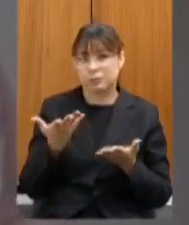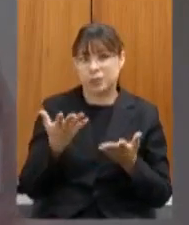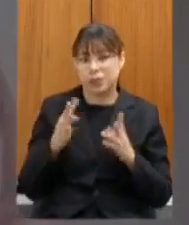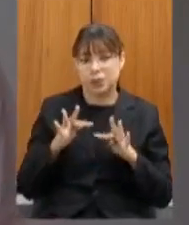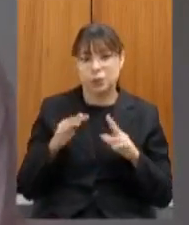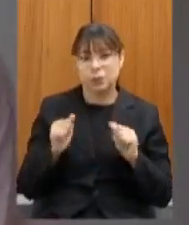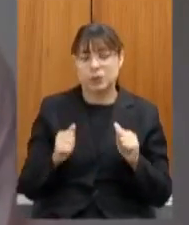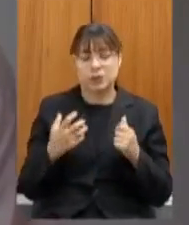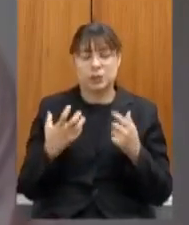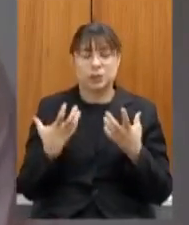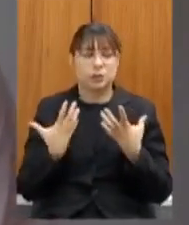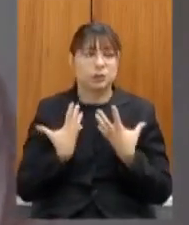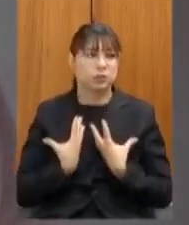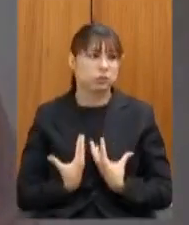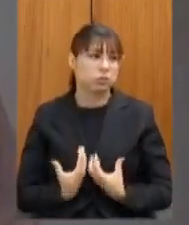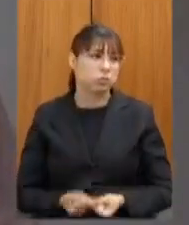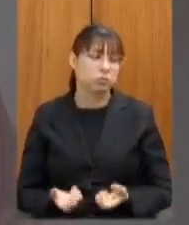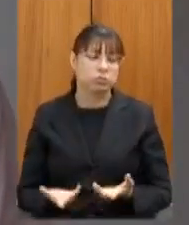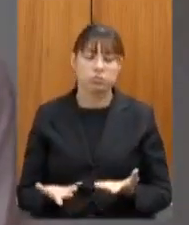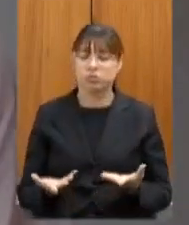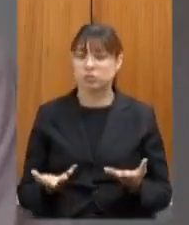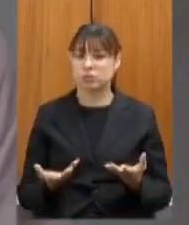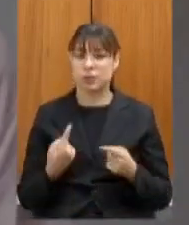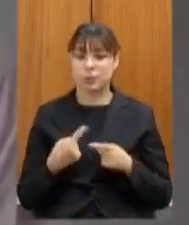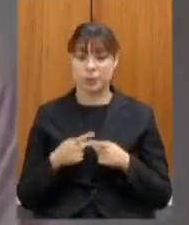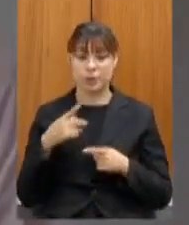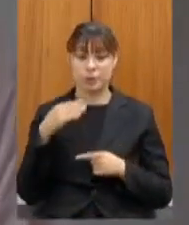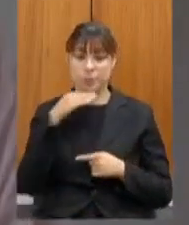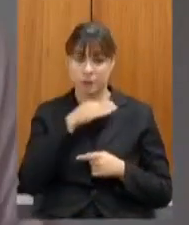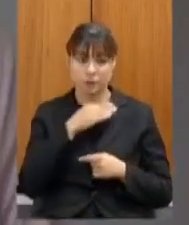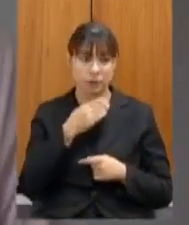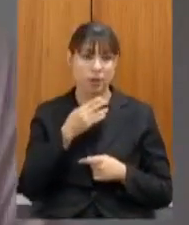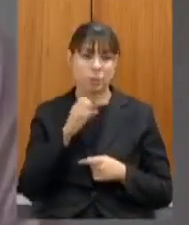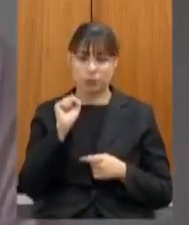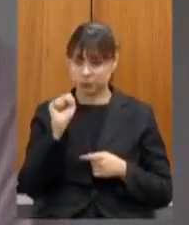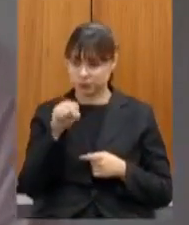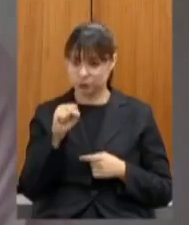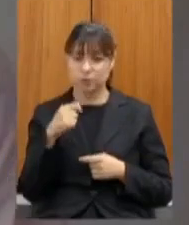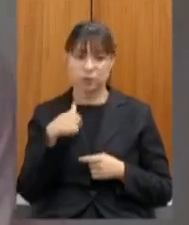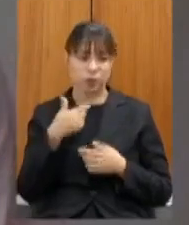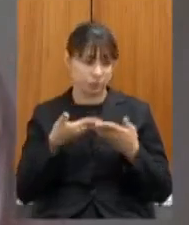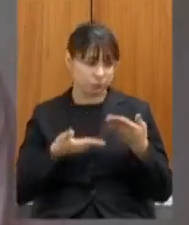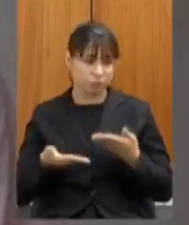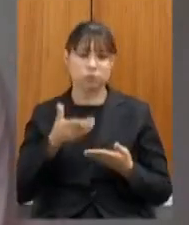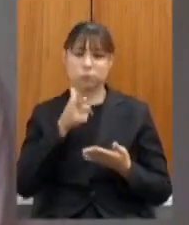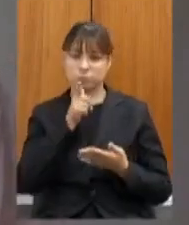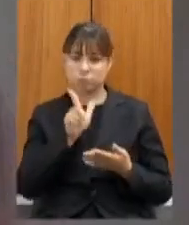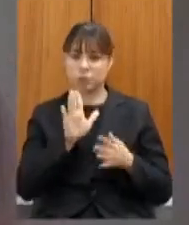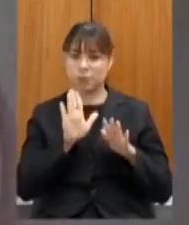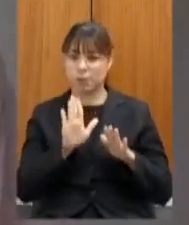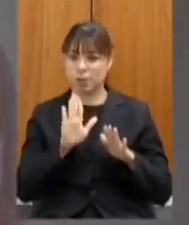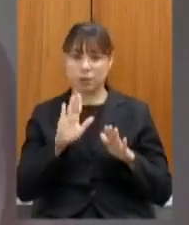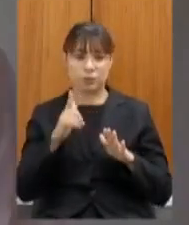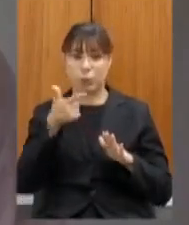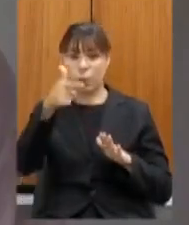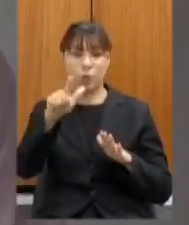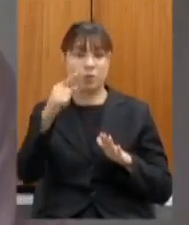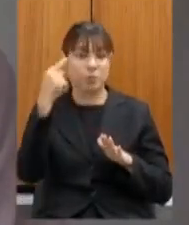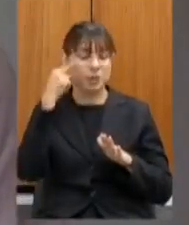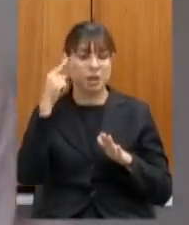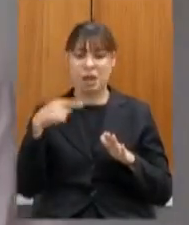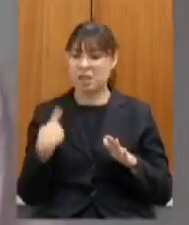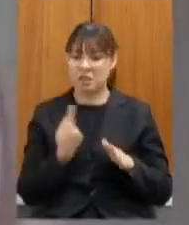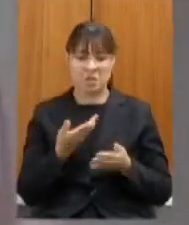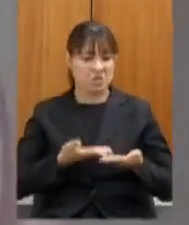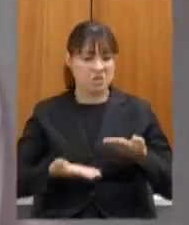lados porque a gente tem a percepção de que sim está se reunindo que está ouvindo e muitas vezes o outro lado tem a percepção de que não está